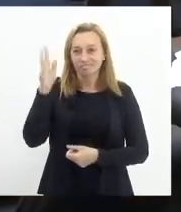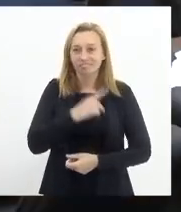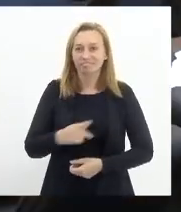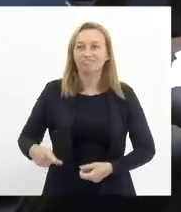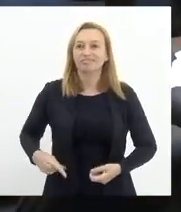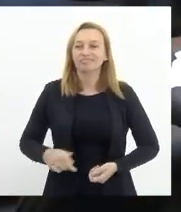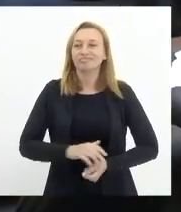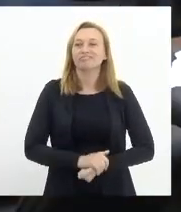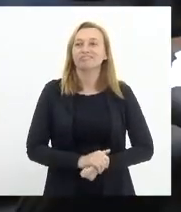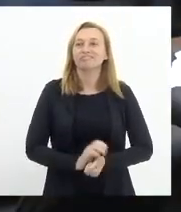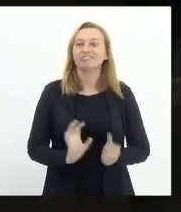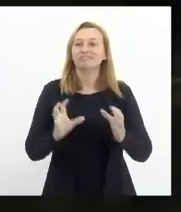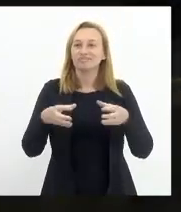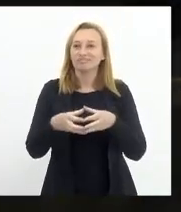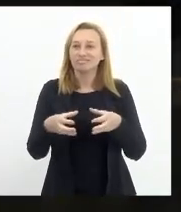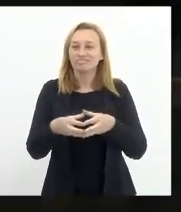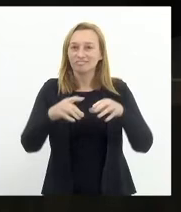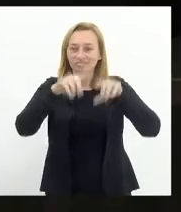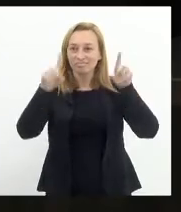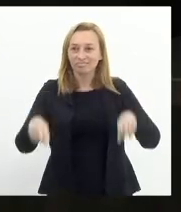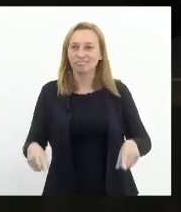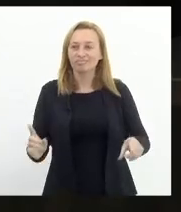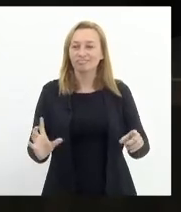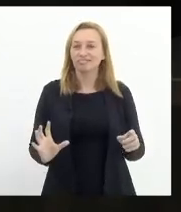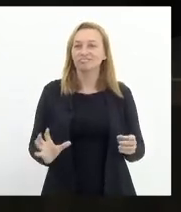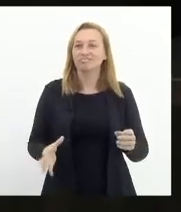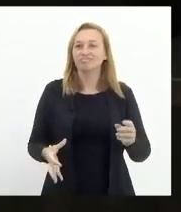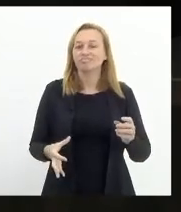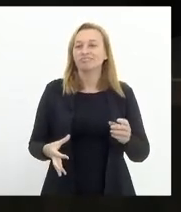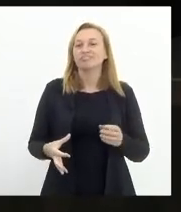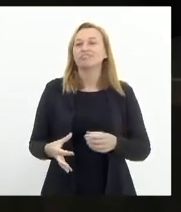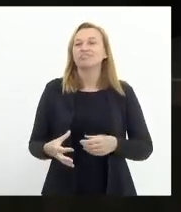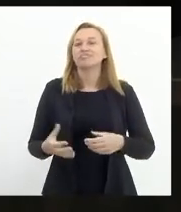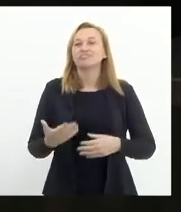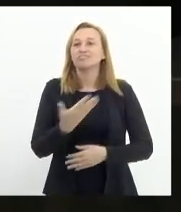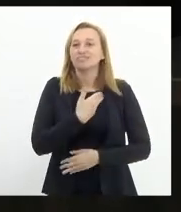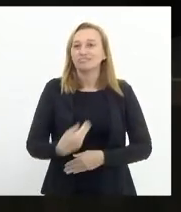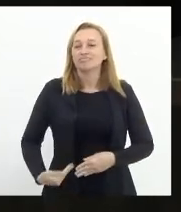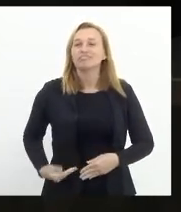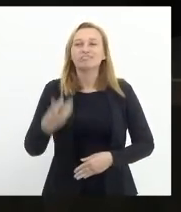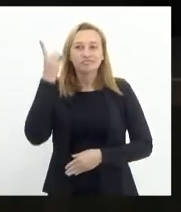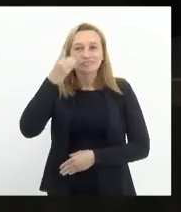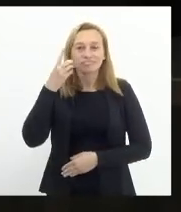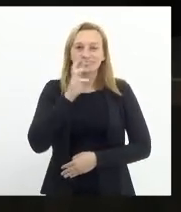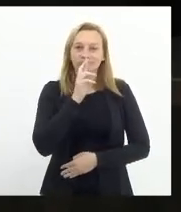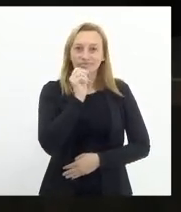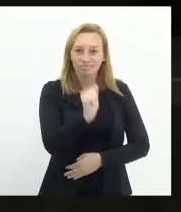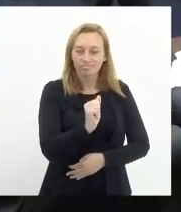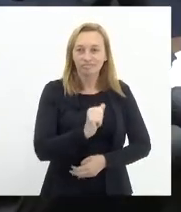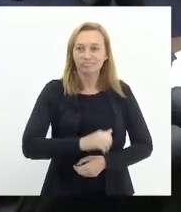Pela Comissão de Servidores Públicos, deputado Rodrigo Amorim.